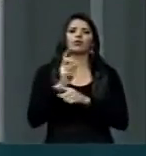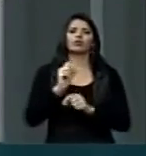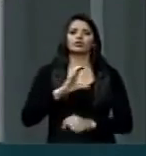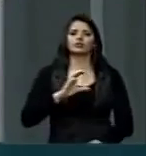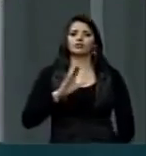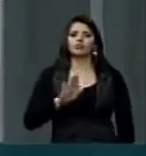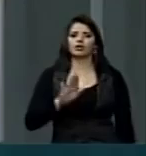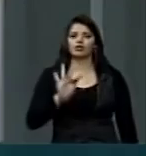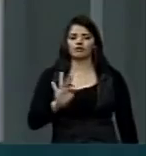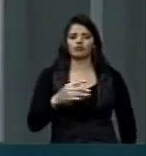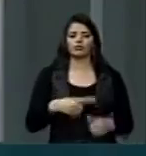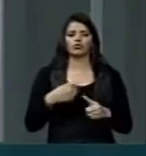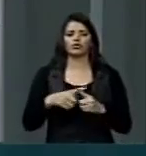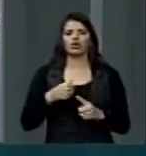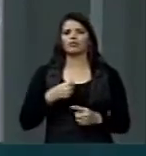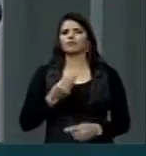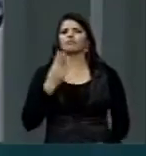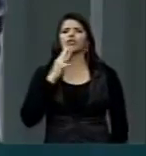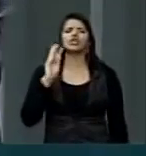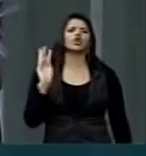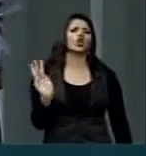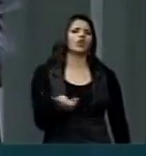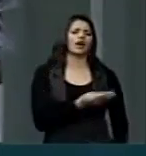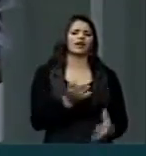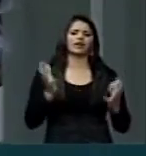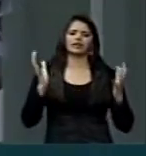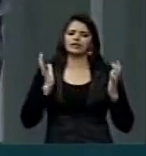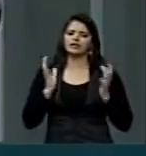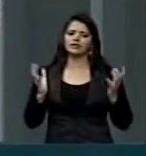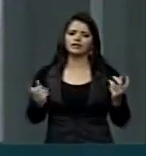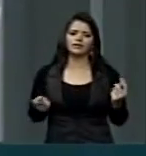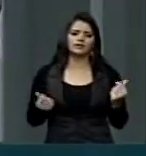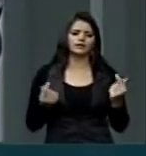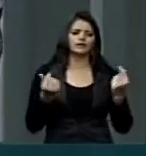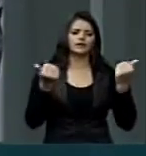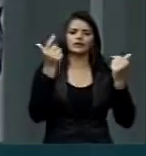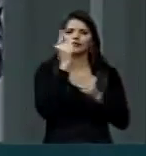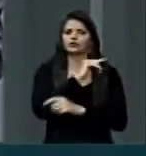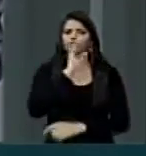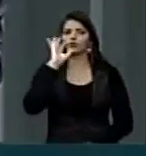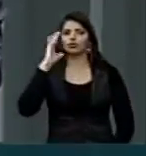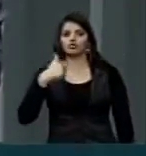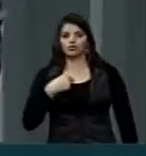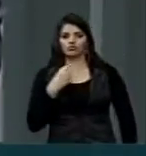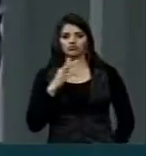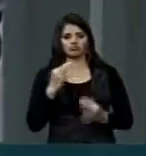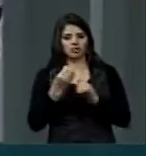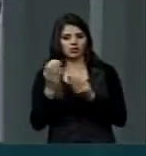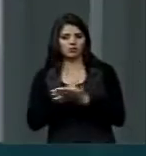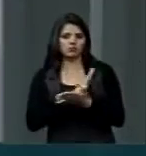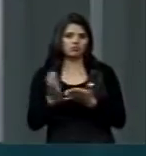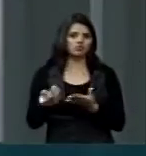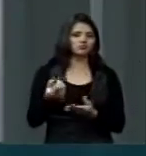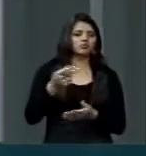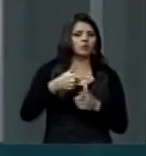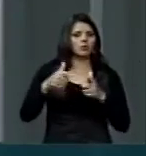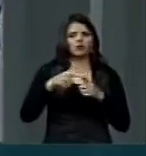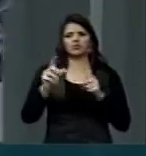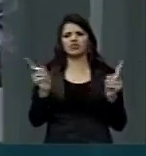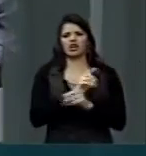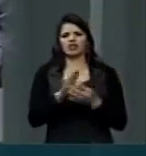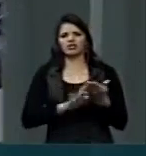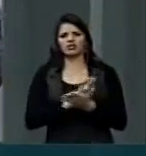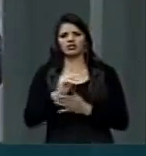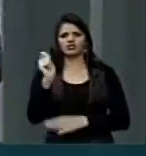CBF, porque a CBF é multimilionária. A CBF consegue dar solução impressionante para certos problemas, que não são problemas.